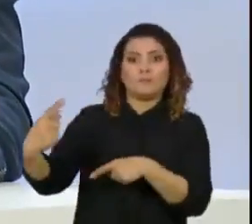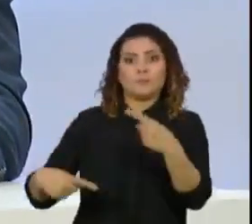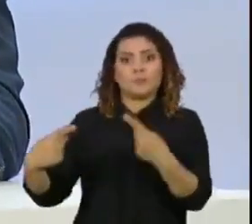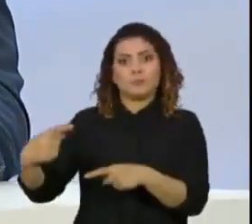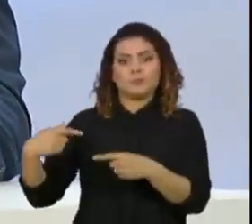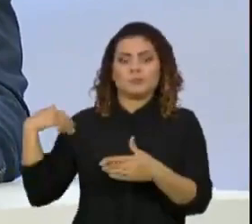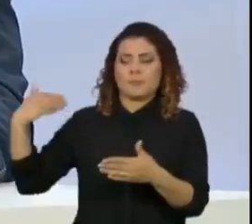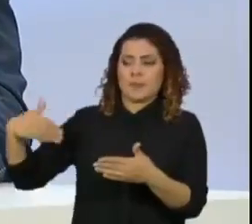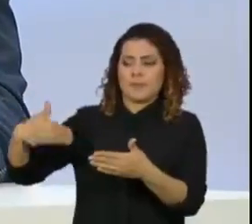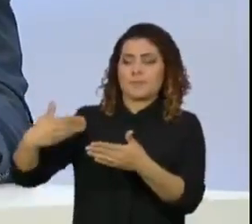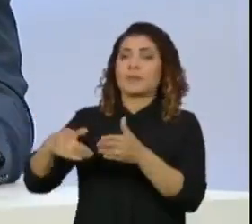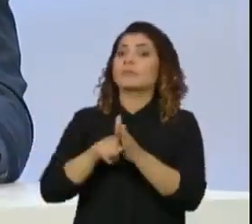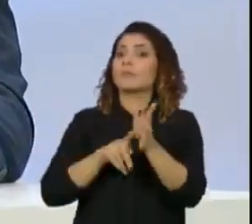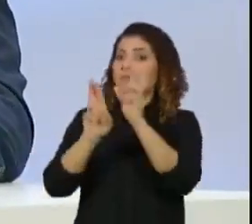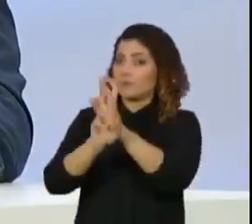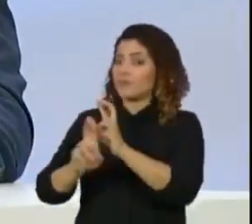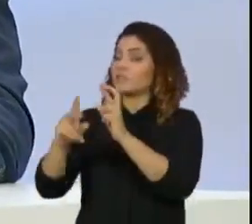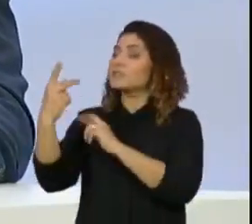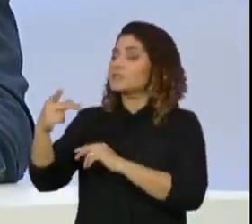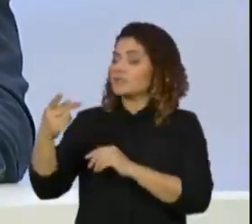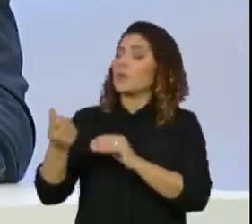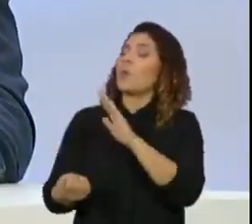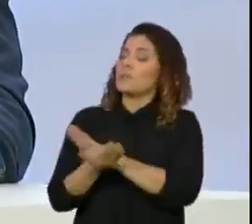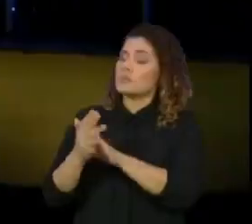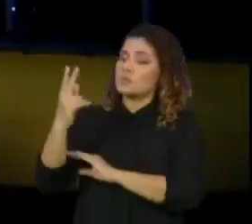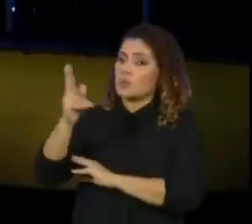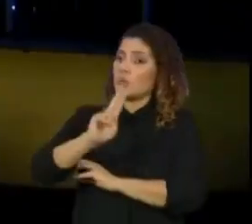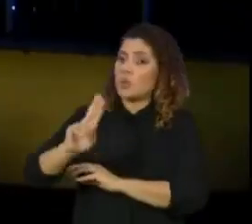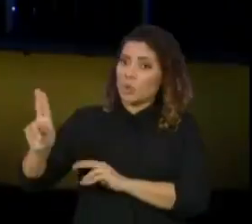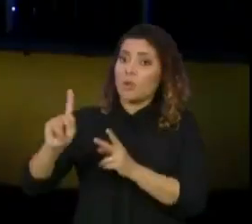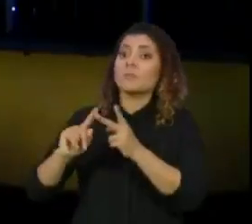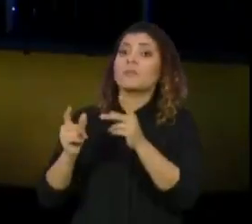sucessivamente investigado por corrupção e lavagem de dinheiro?